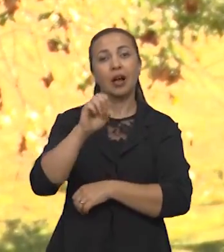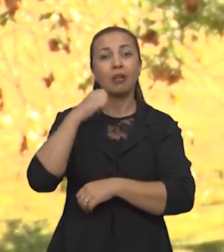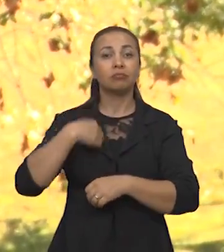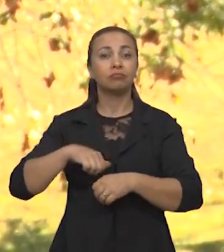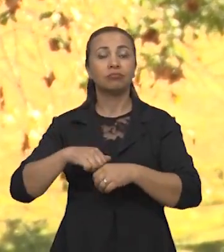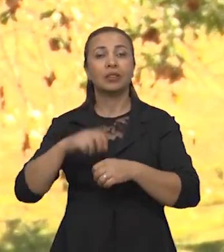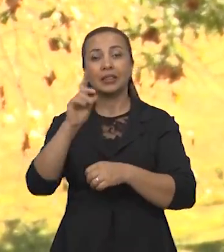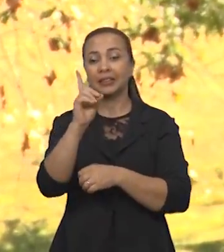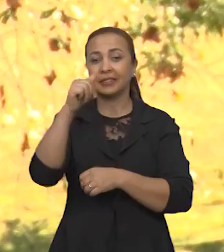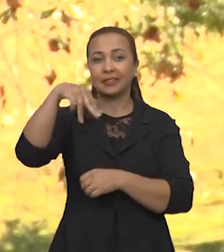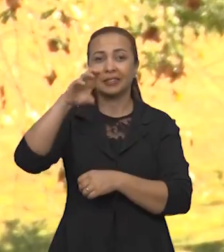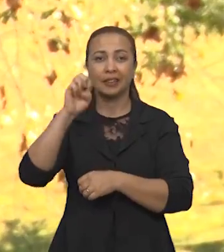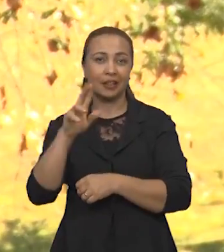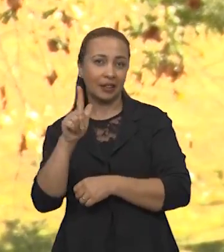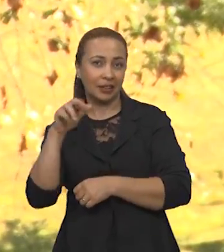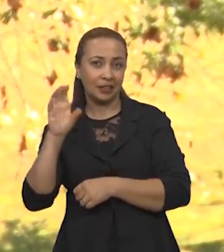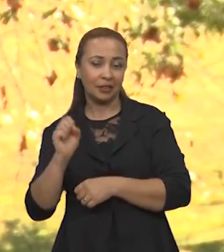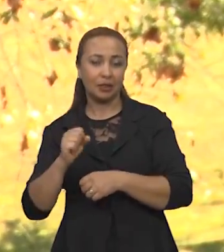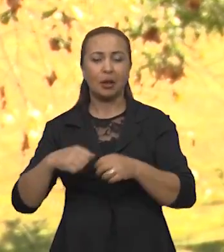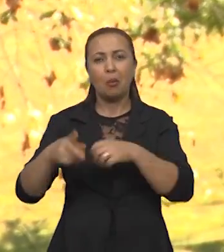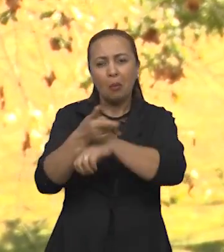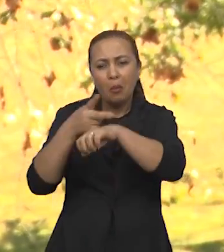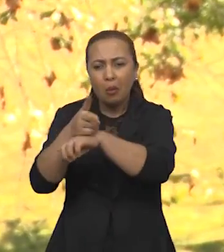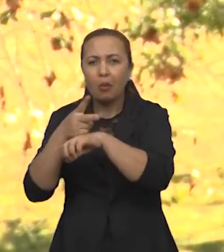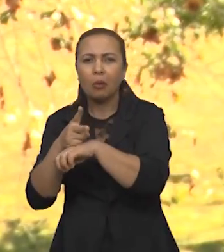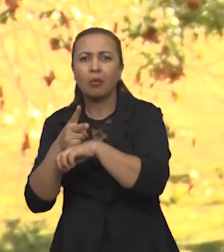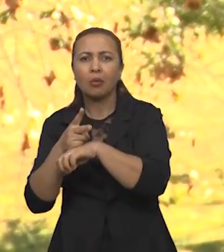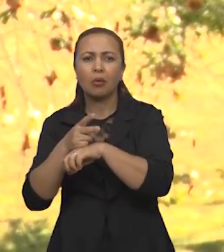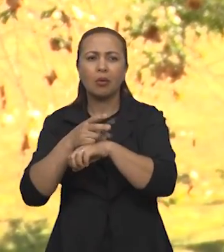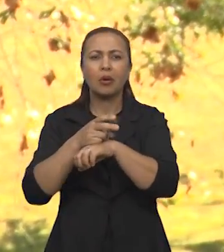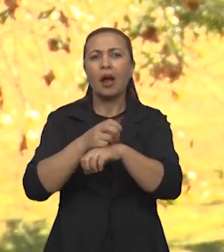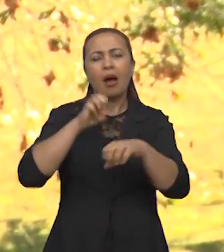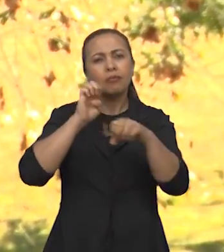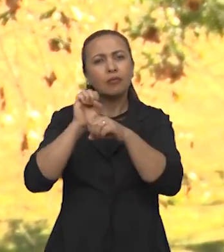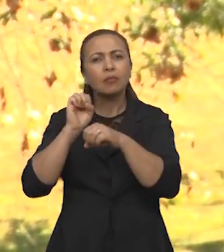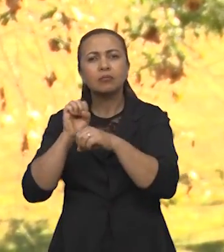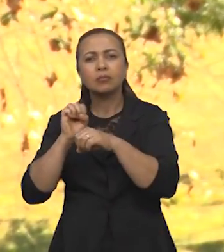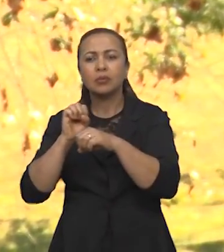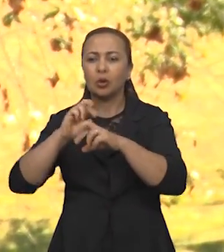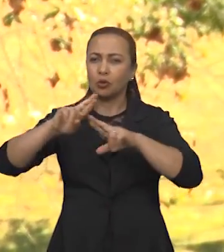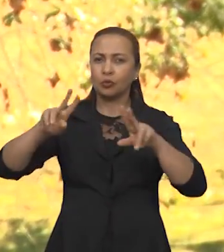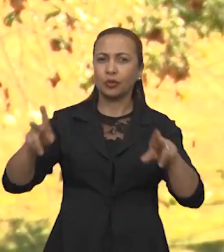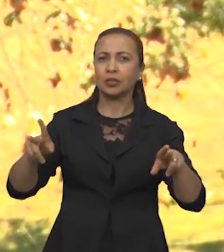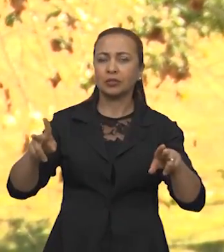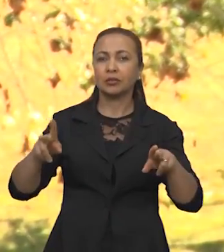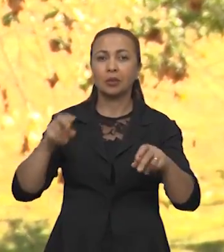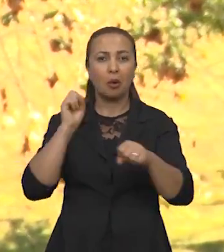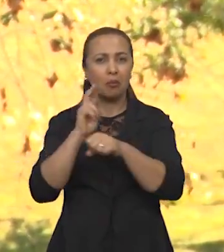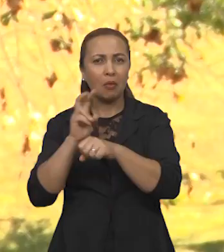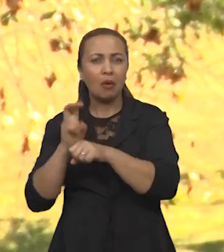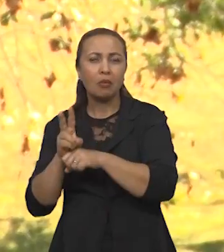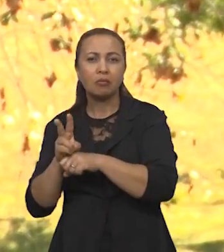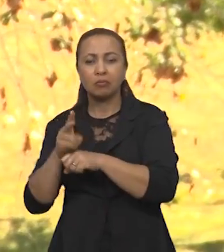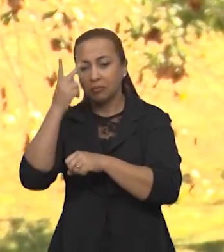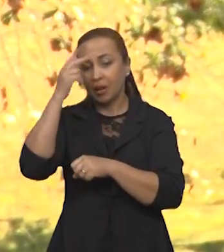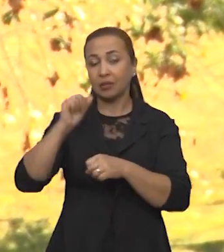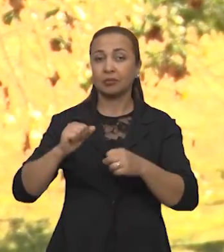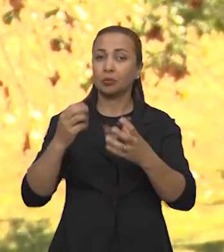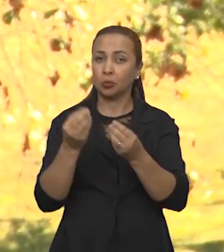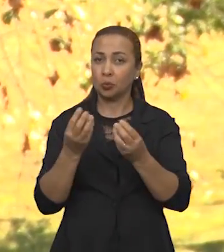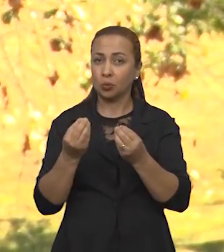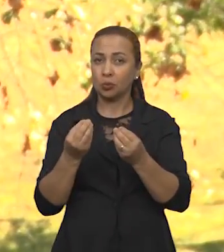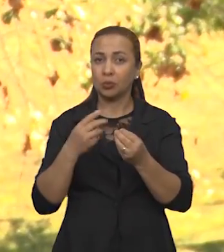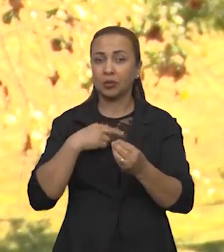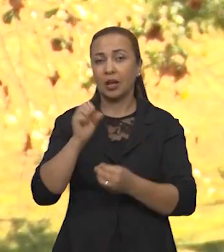Universidade Estadual do Sudoeste da Bahia investigam inseticidas alternativos. É que os chamados inseticidas convencionais